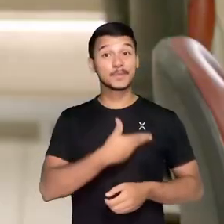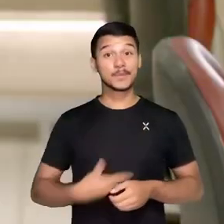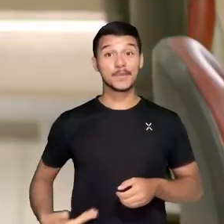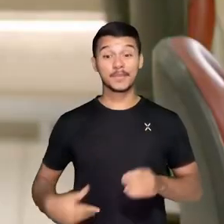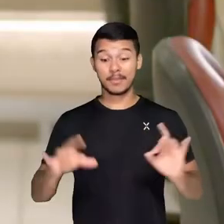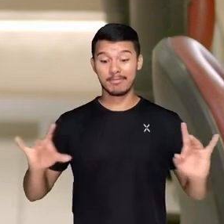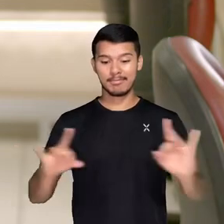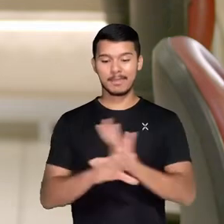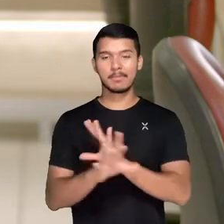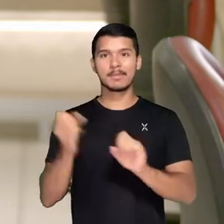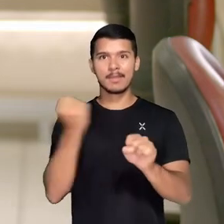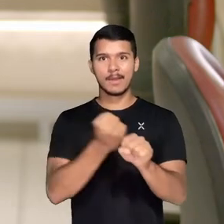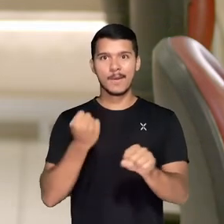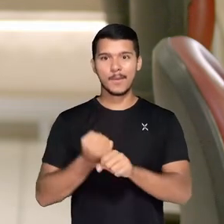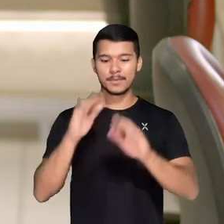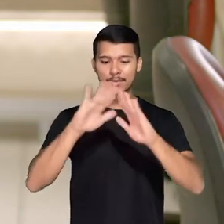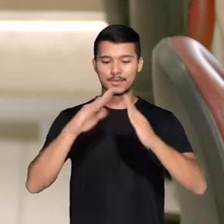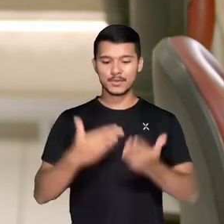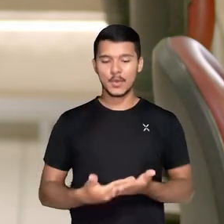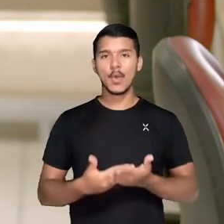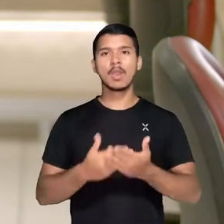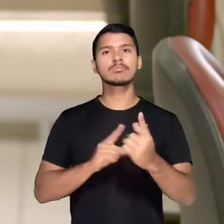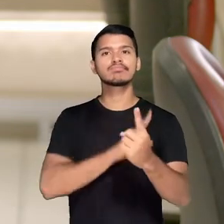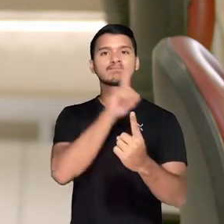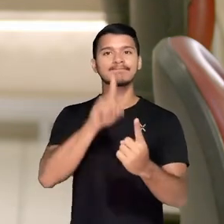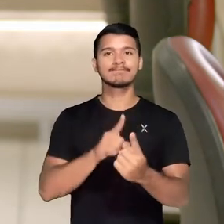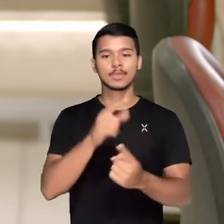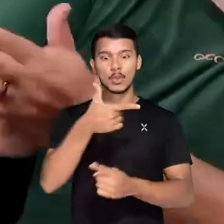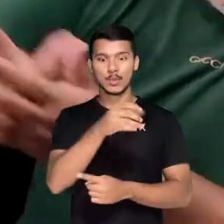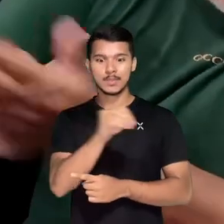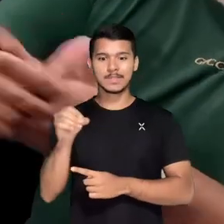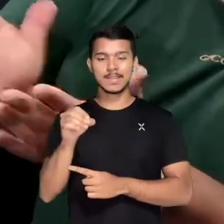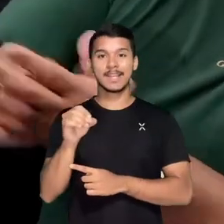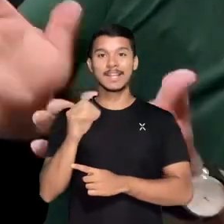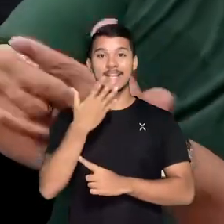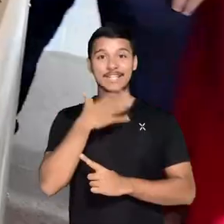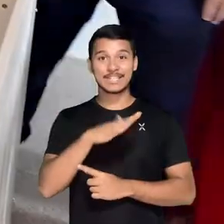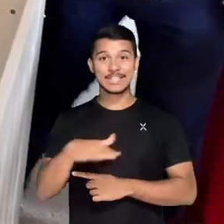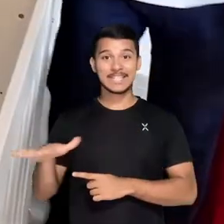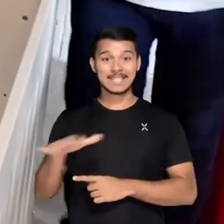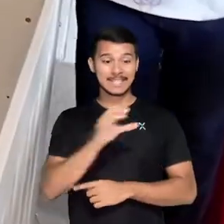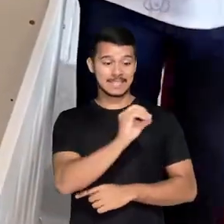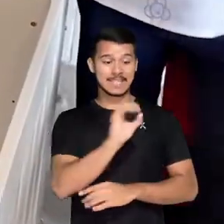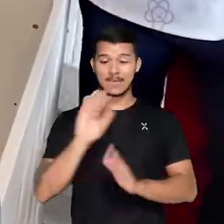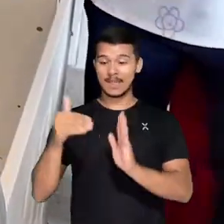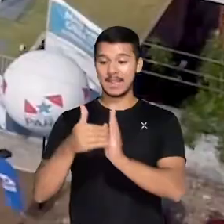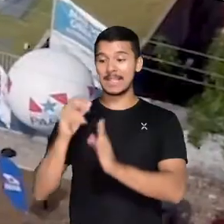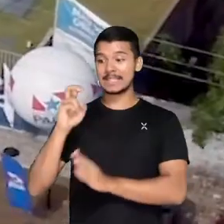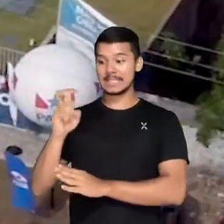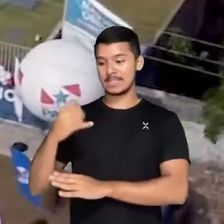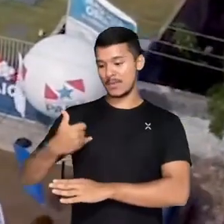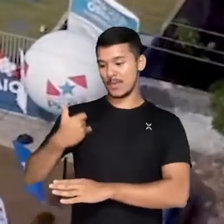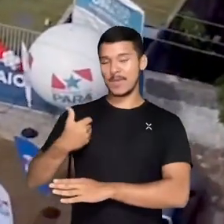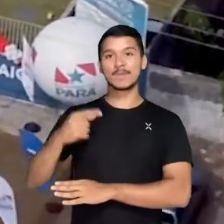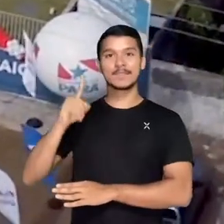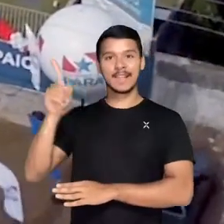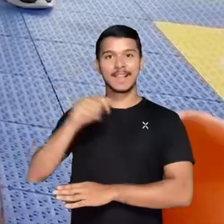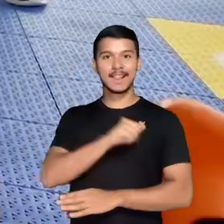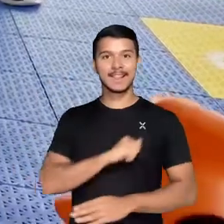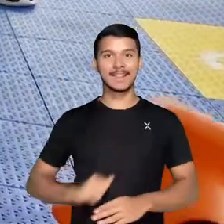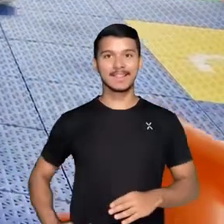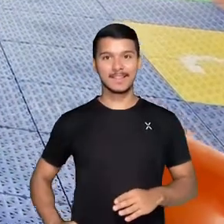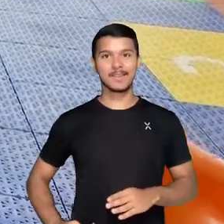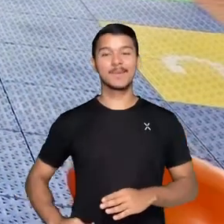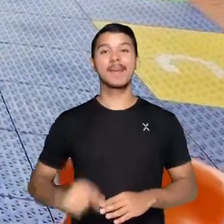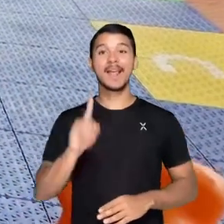Governo entrega a creche que vai atender 200 crianças de 0 a 5 anos em Ananindeua. É a terceira unidade entregue pelo programa